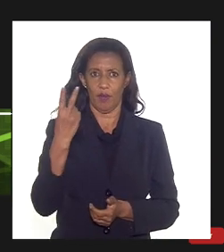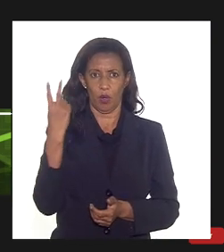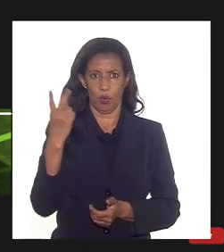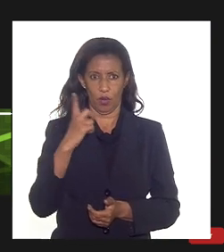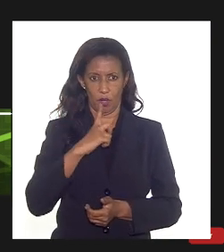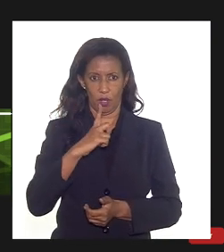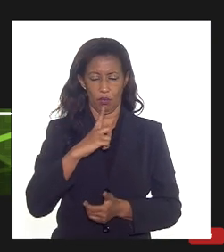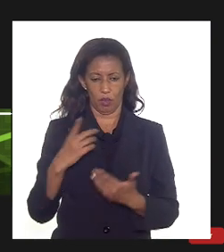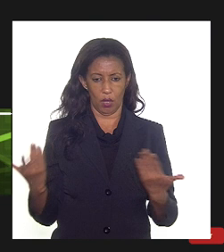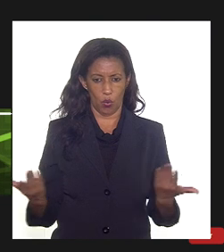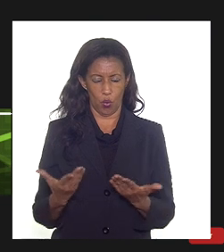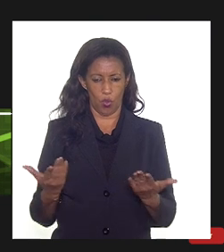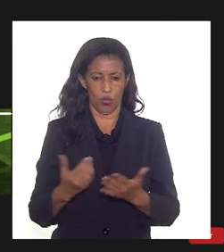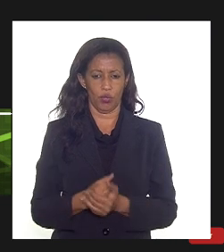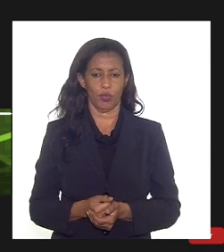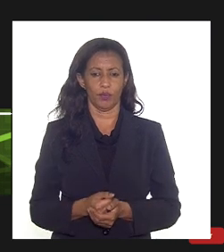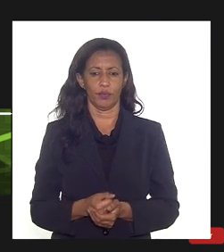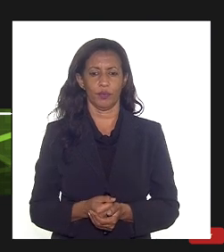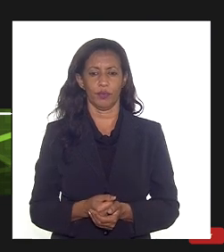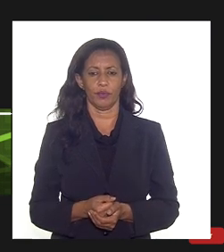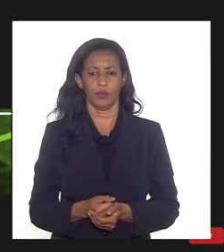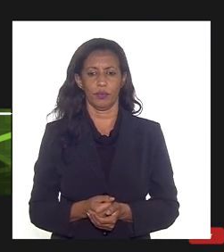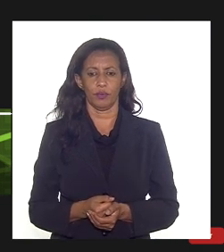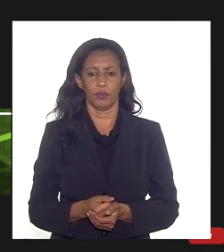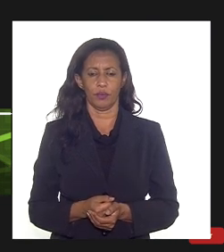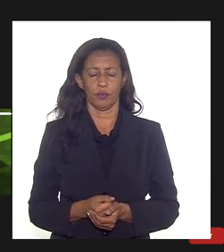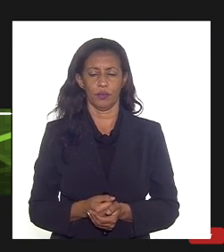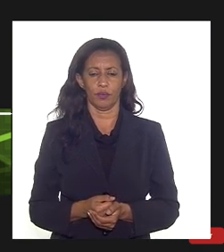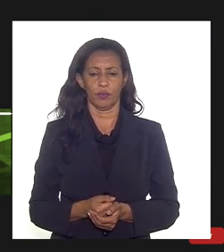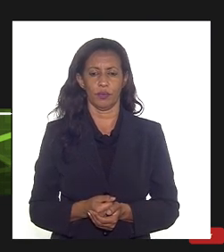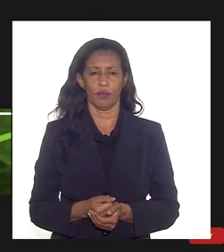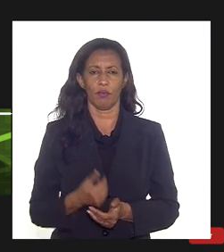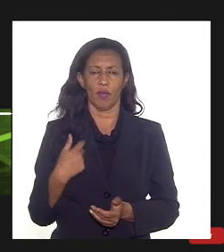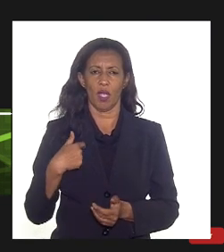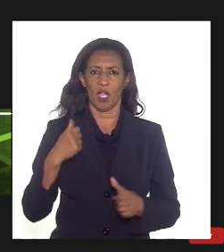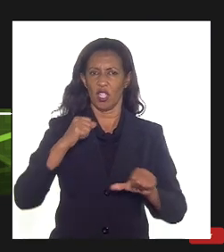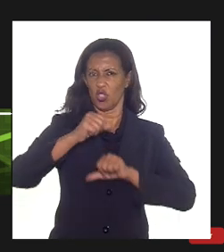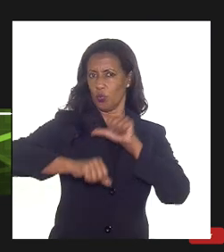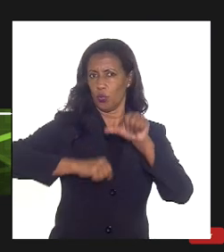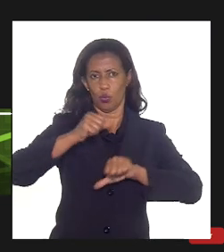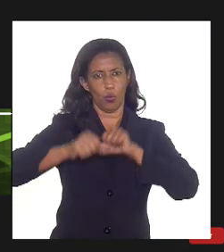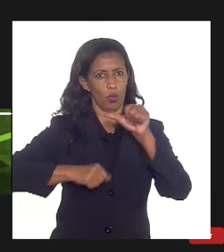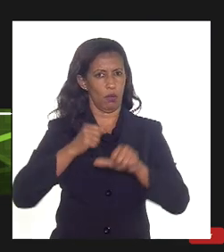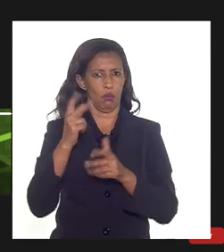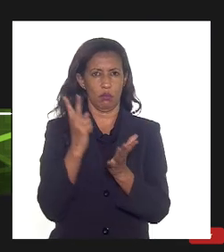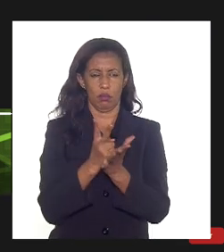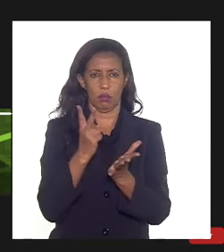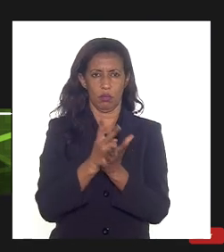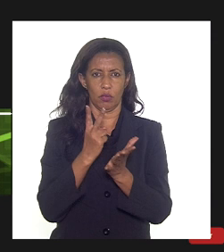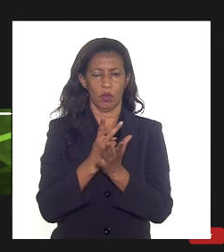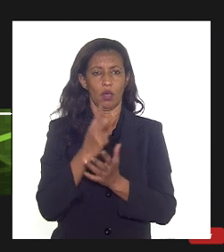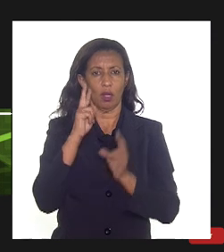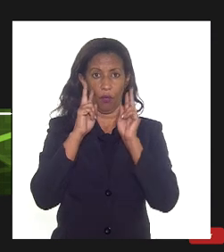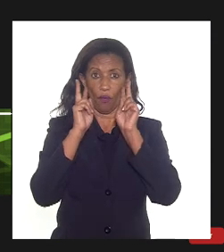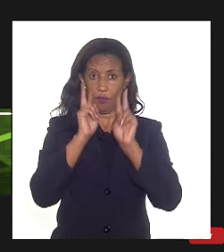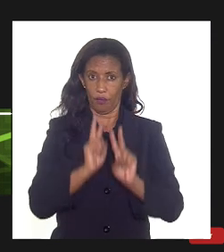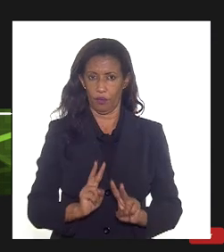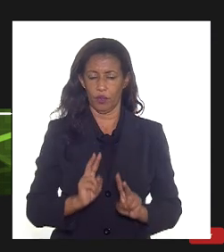no final da semana passada mas que eles atualizam a todo momento nós temos visto